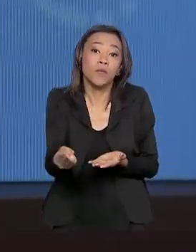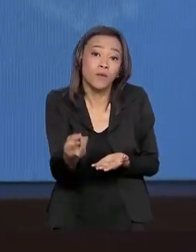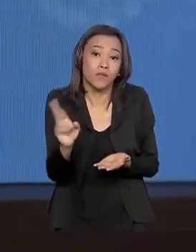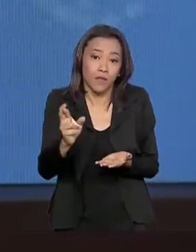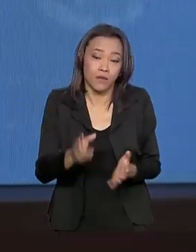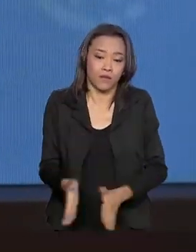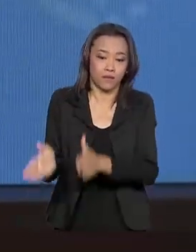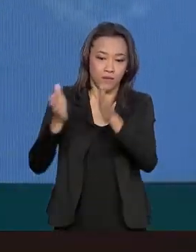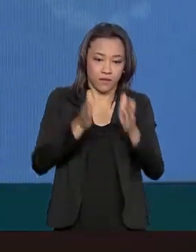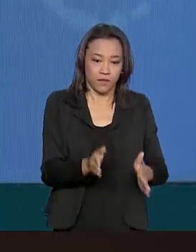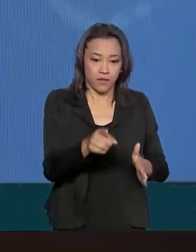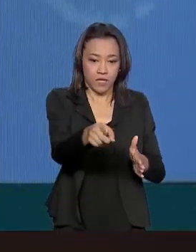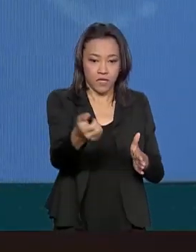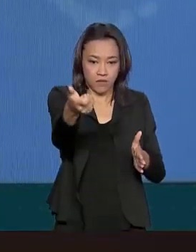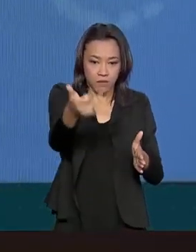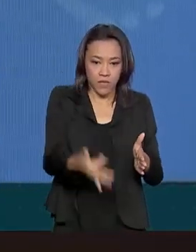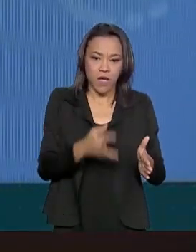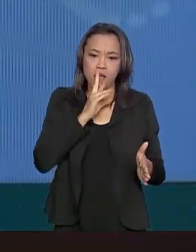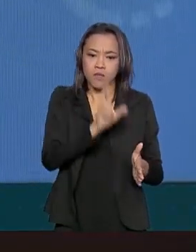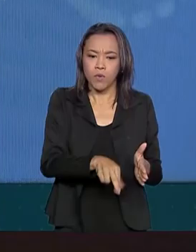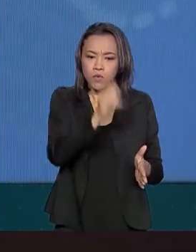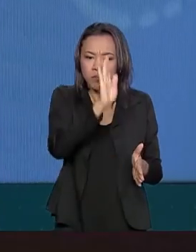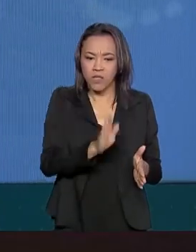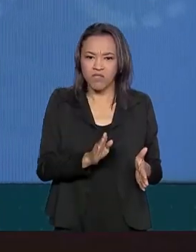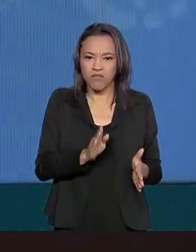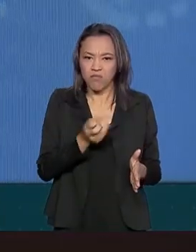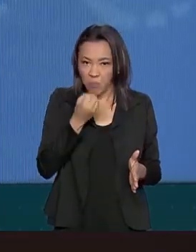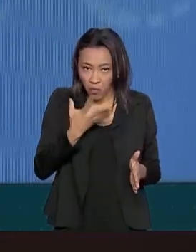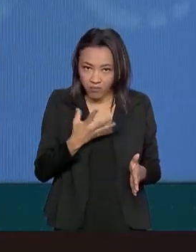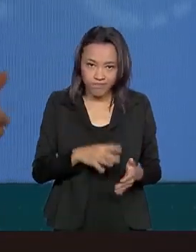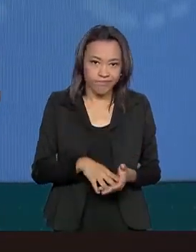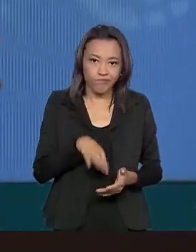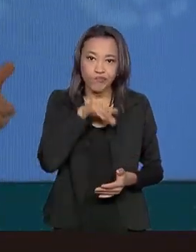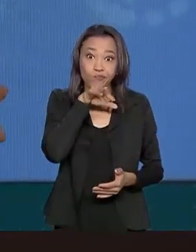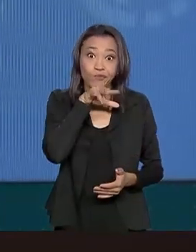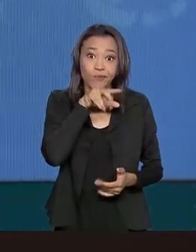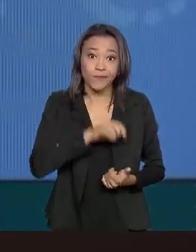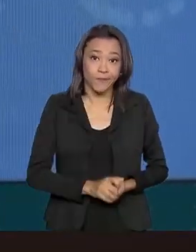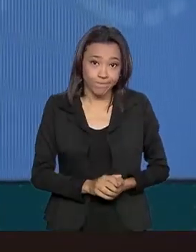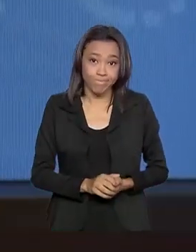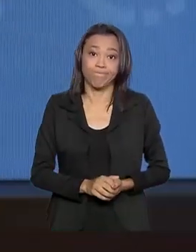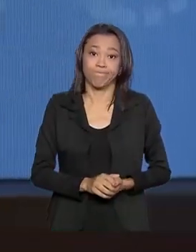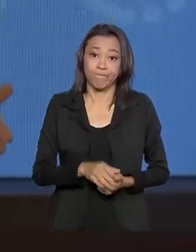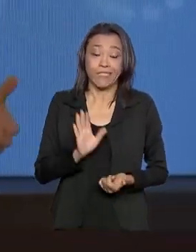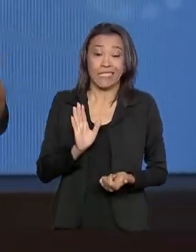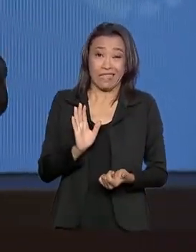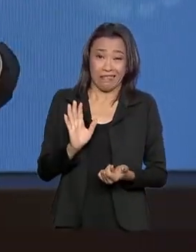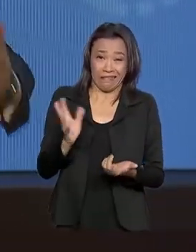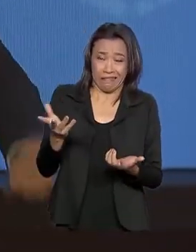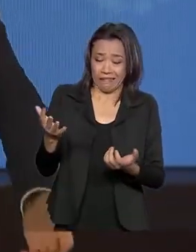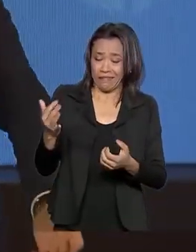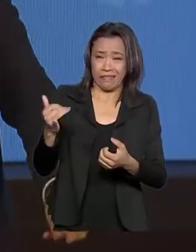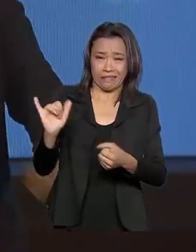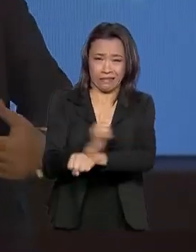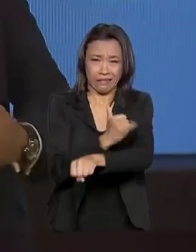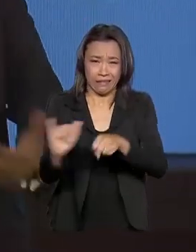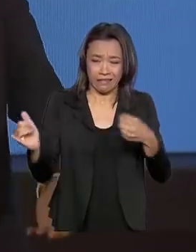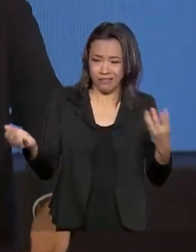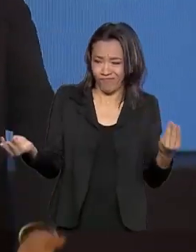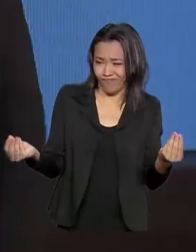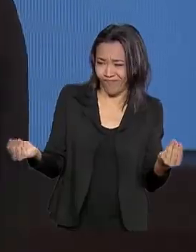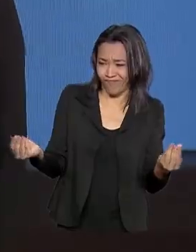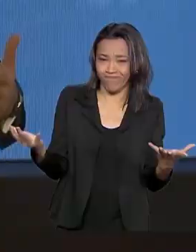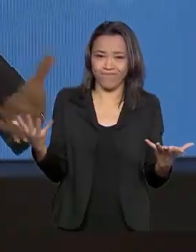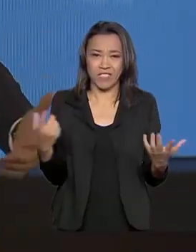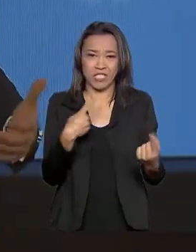resultados no Brasil não são bons, são muito ruins. Estamos trazendo técnicas de uma forma muito aberta, diálogo, não estamos